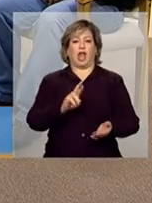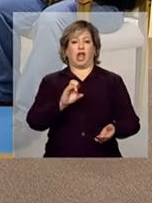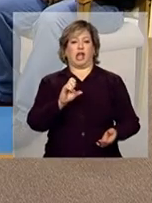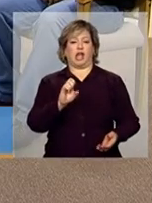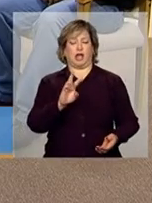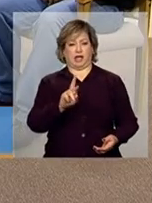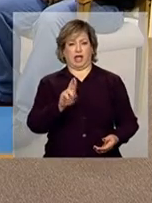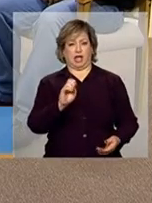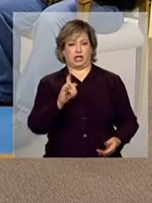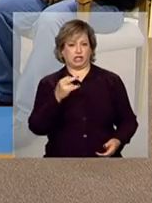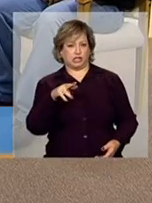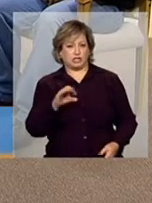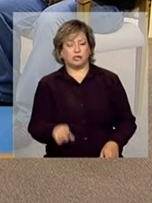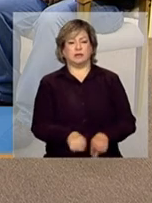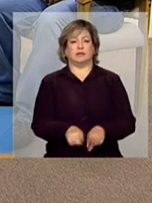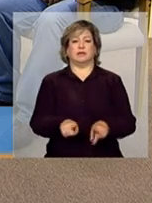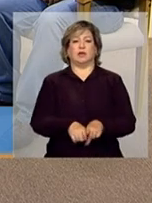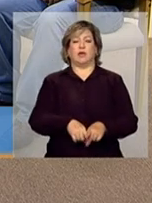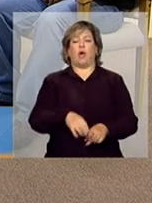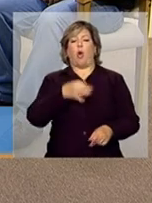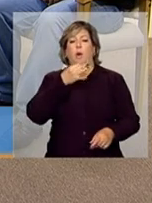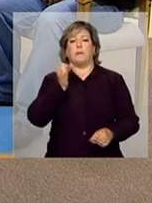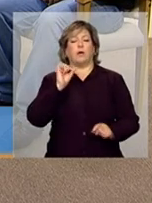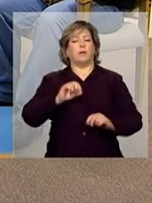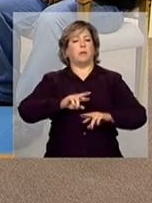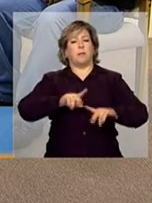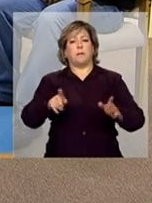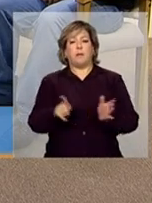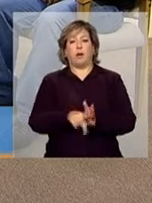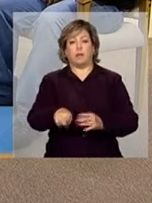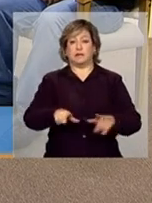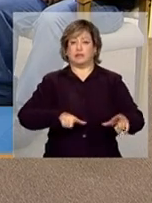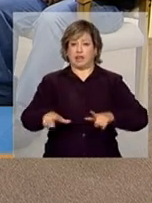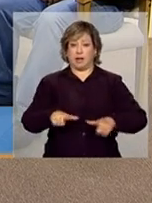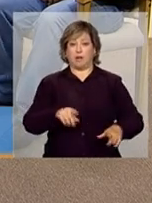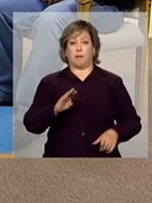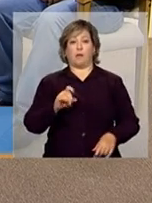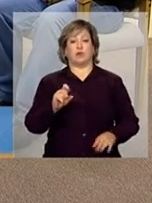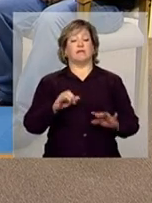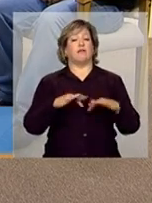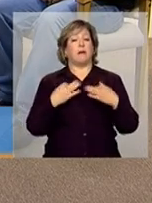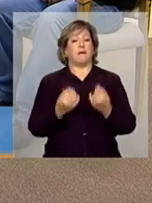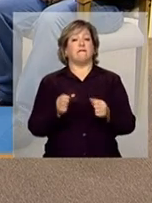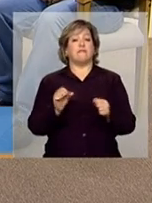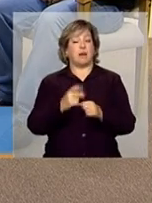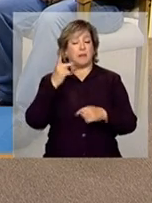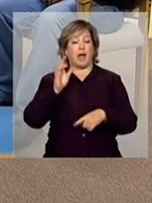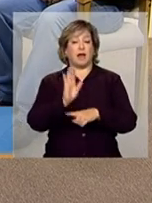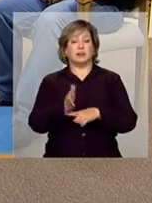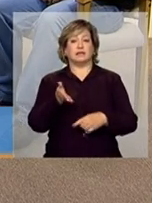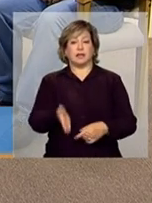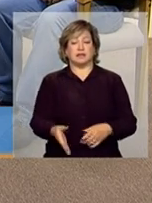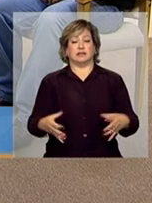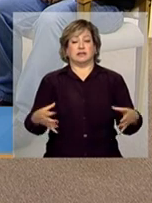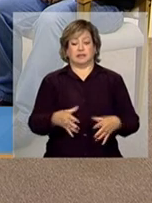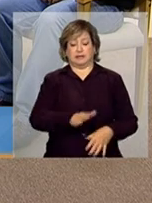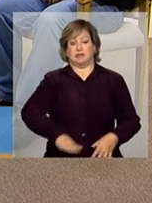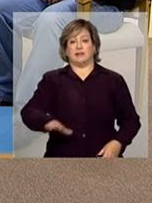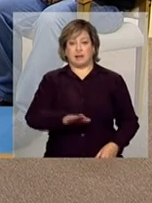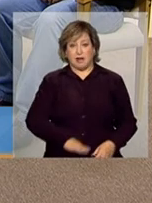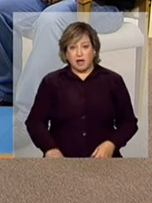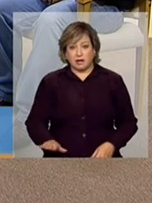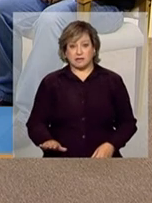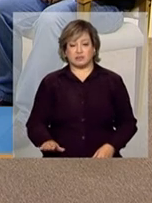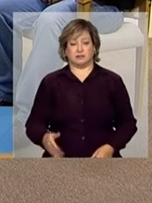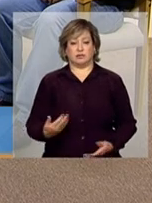e do próprio trabalho que todo o Bolsa Família faz para atender essa população, essas crianças em